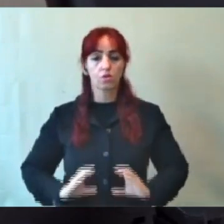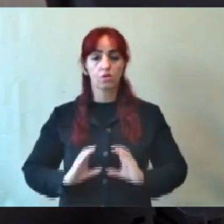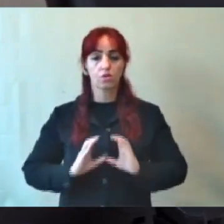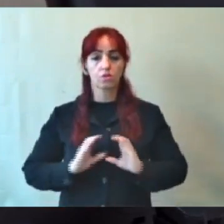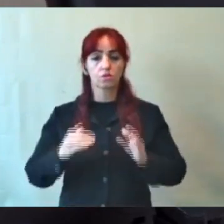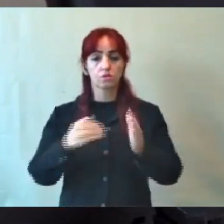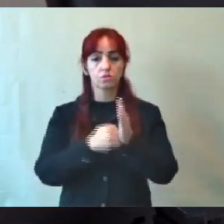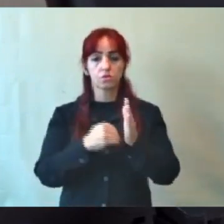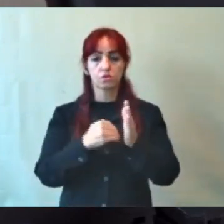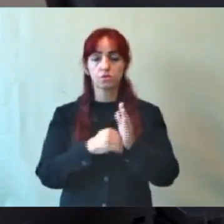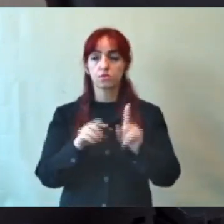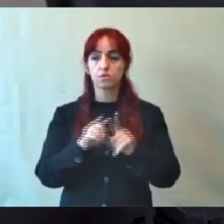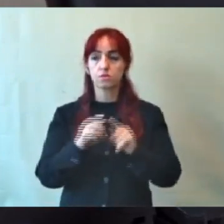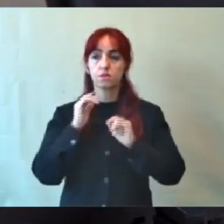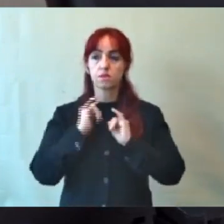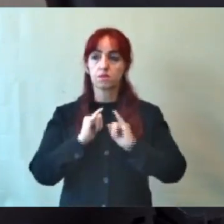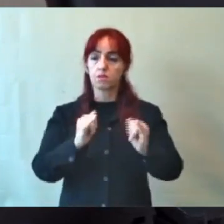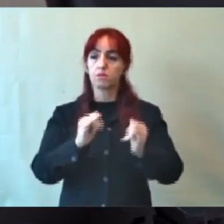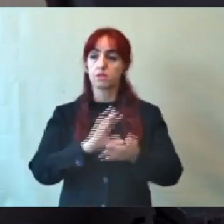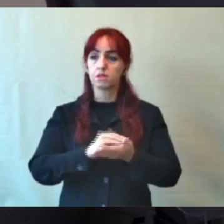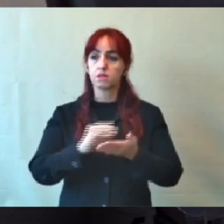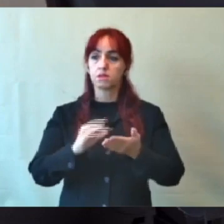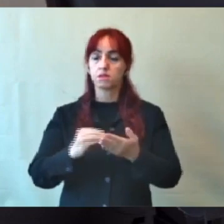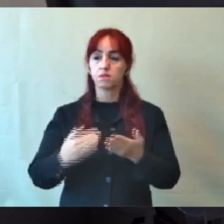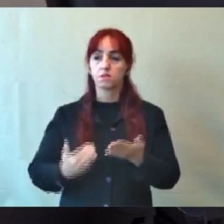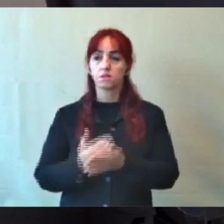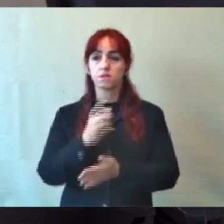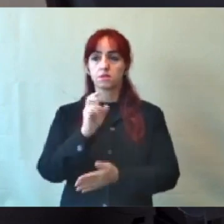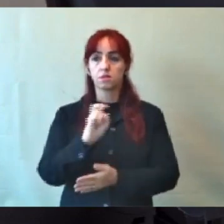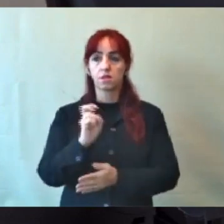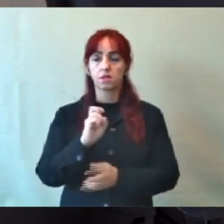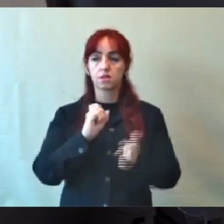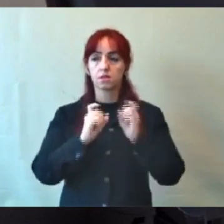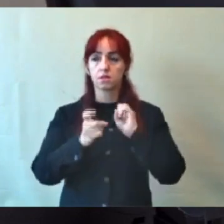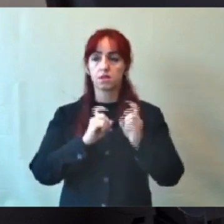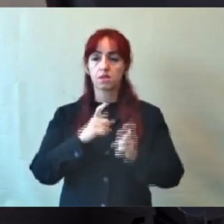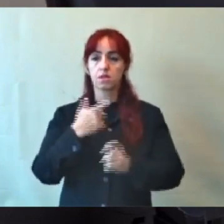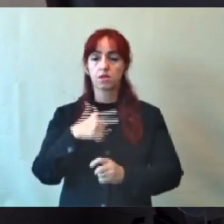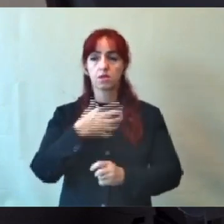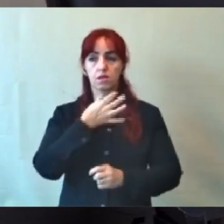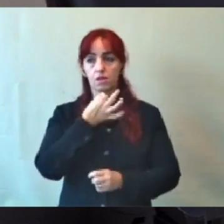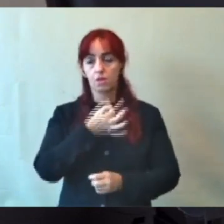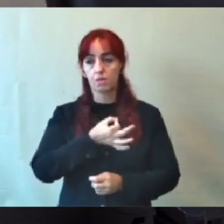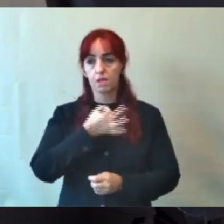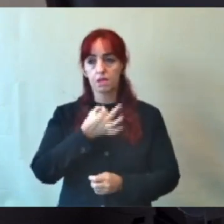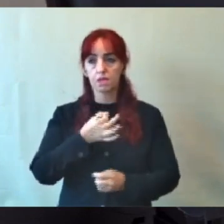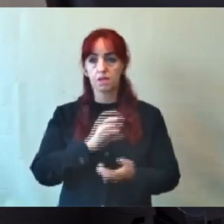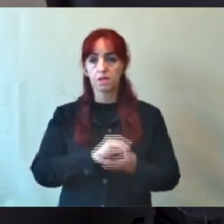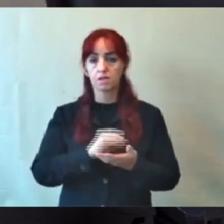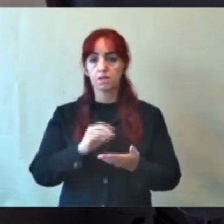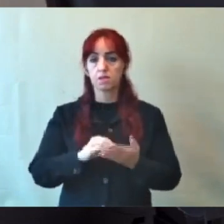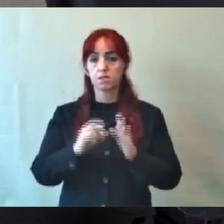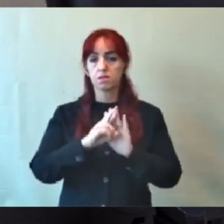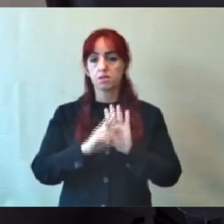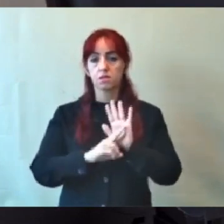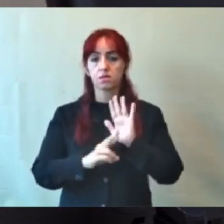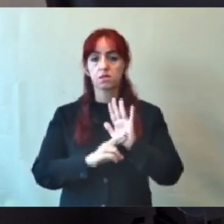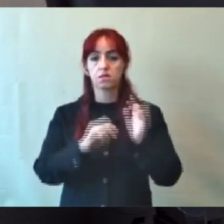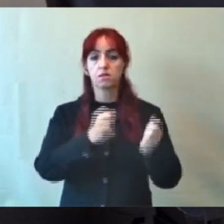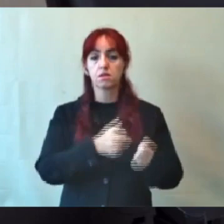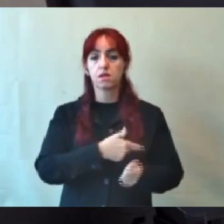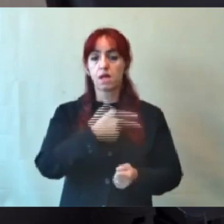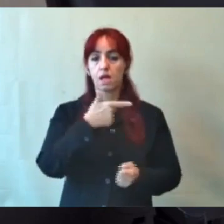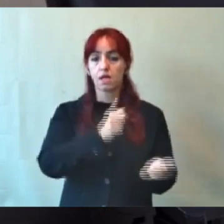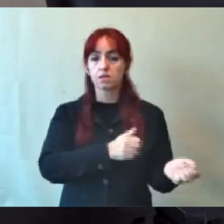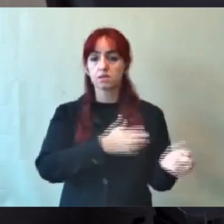aprovação da ata da quinta reunião, vista não terá havido impugnação desta nos termos regimentais. E a segunda parte aqui da ordem